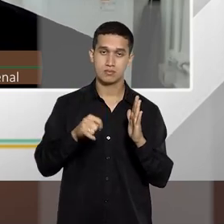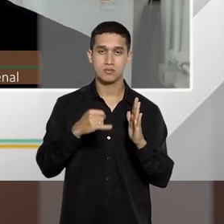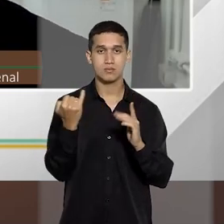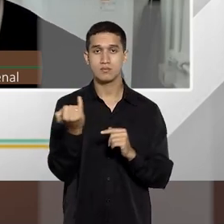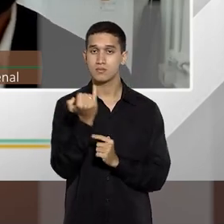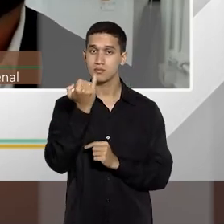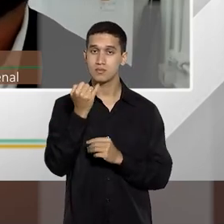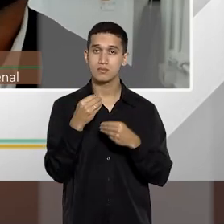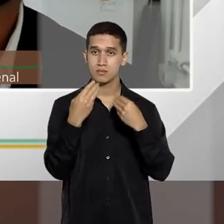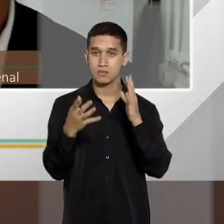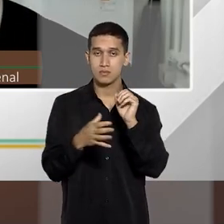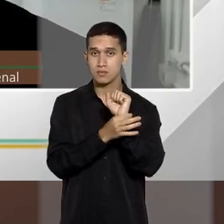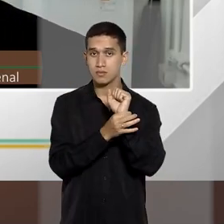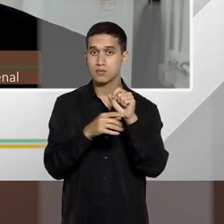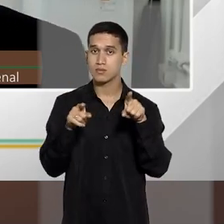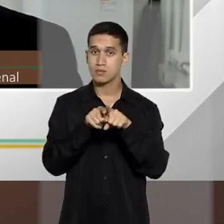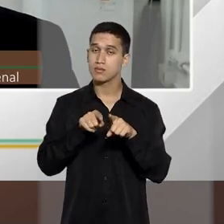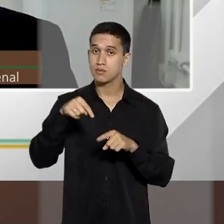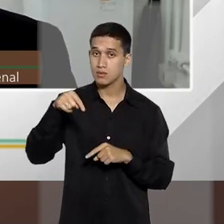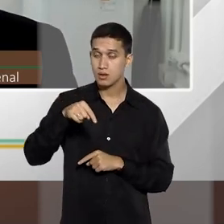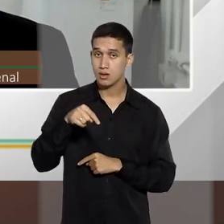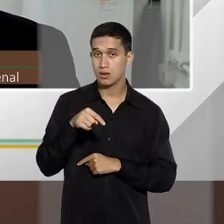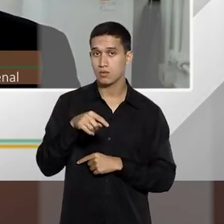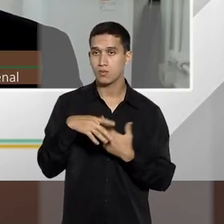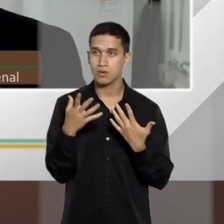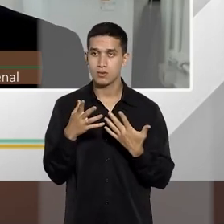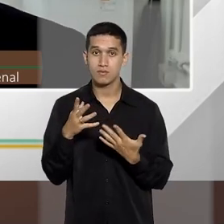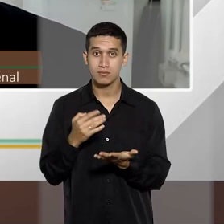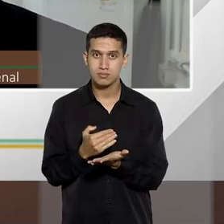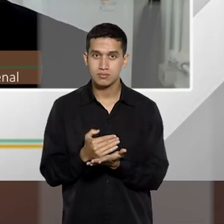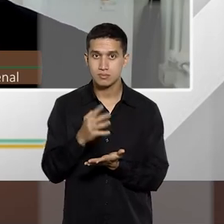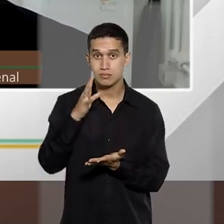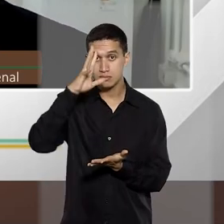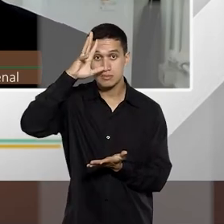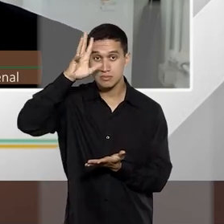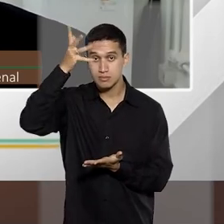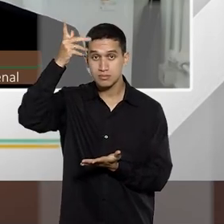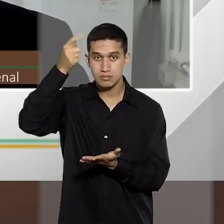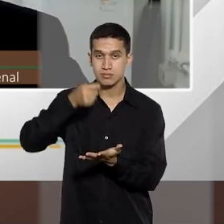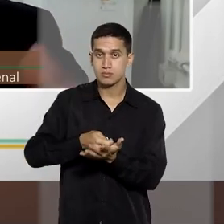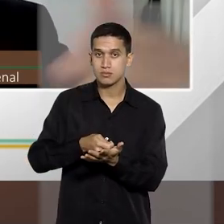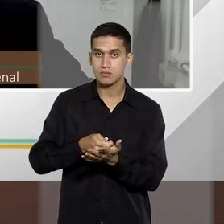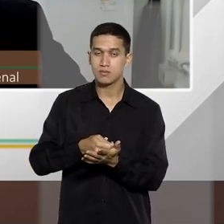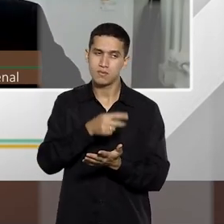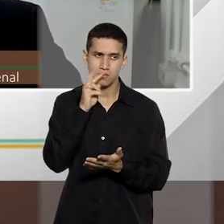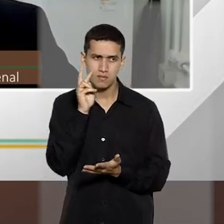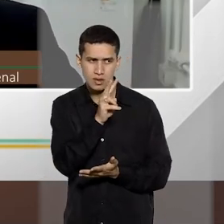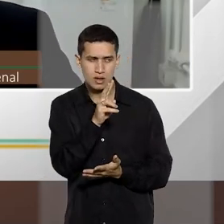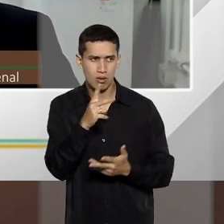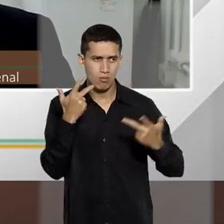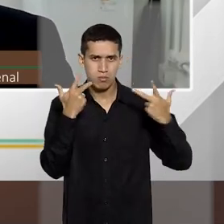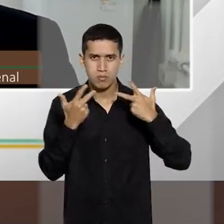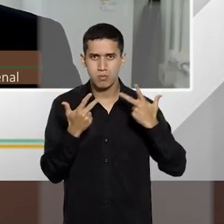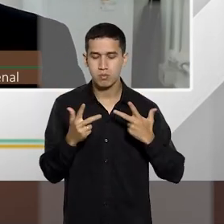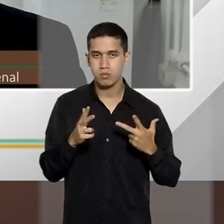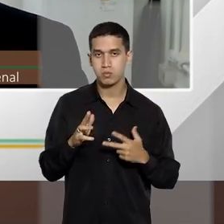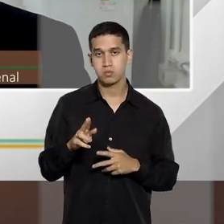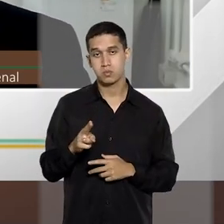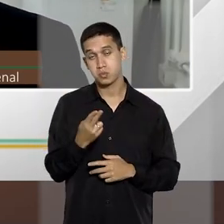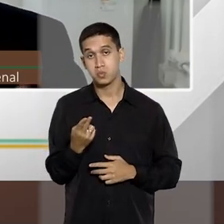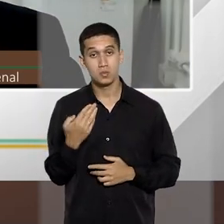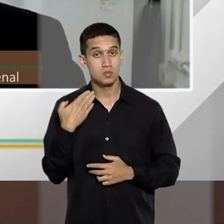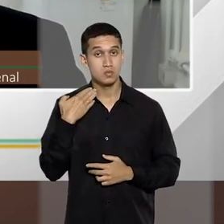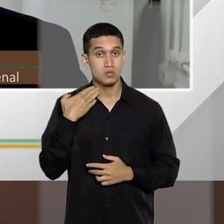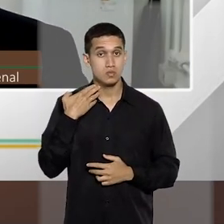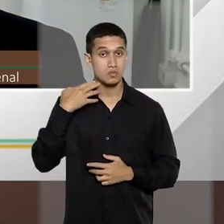segurança, inclusive aqui na ponta da linha, quando a gente vai tomar uma decisão de lavrar um flagrante ou o juiz vai receber lá